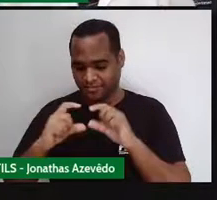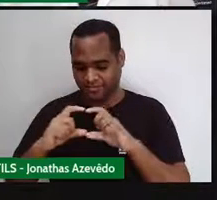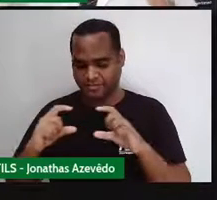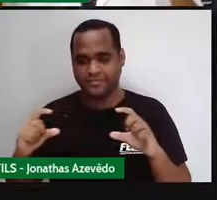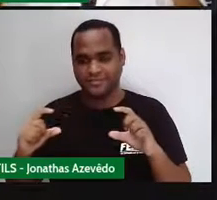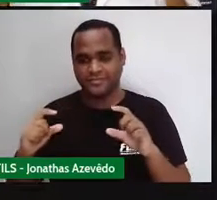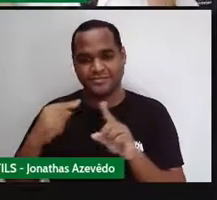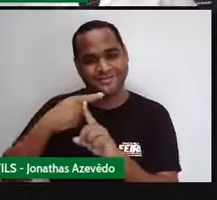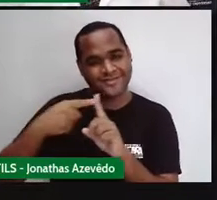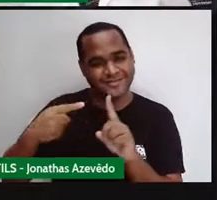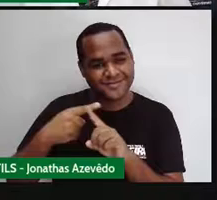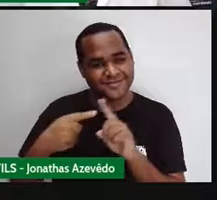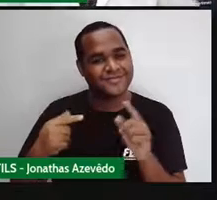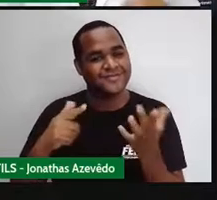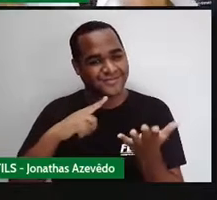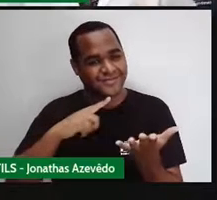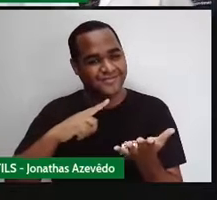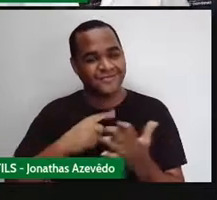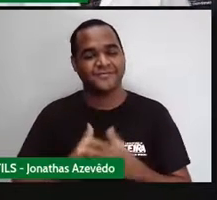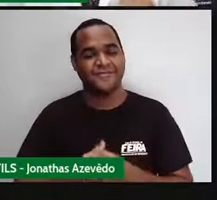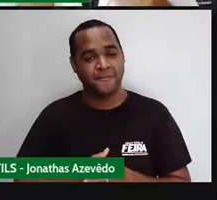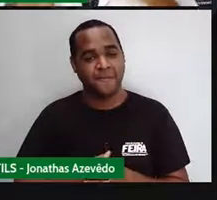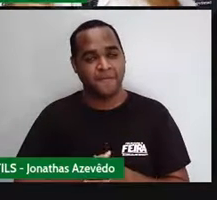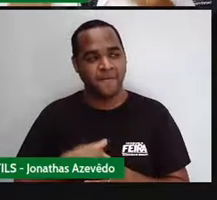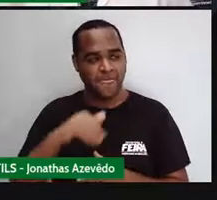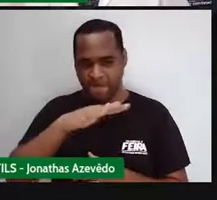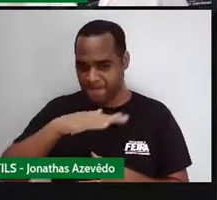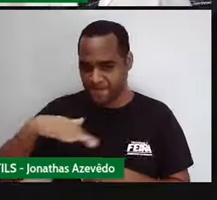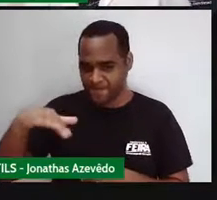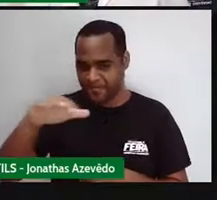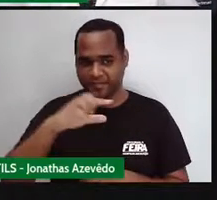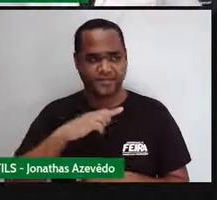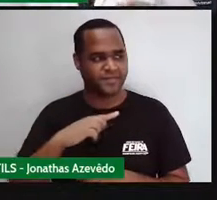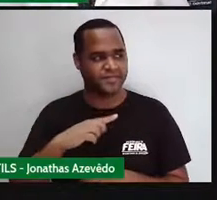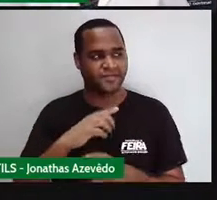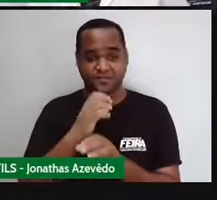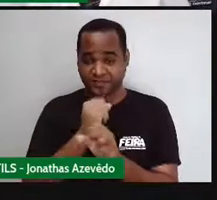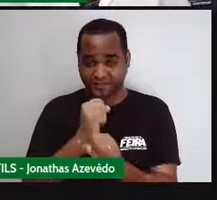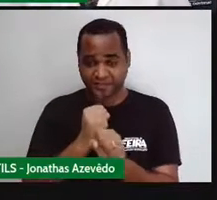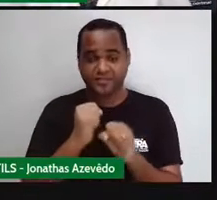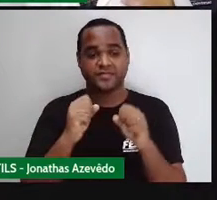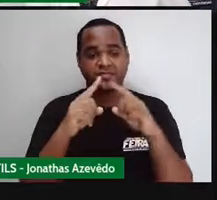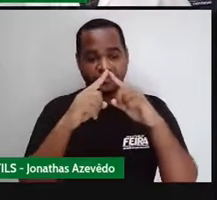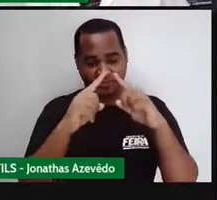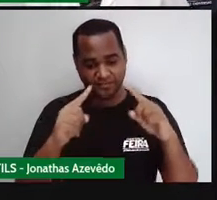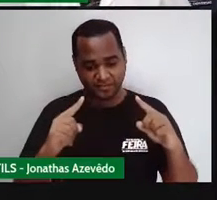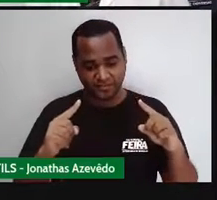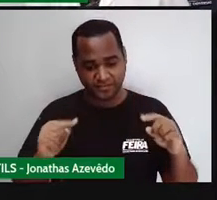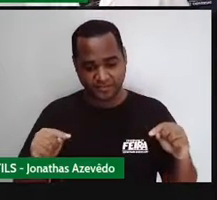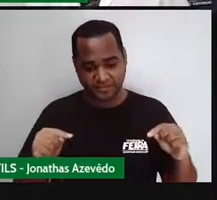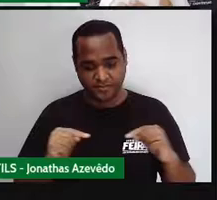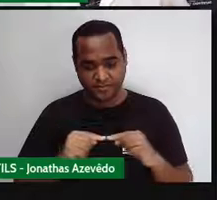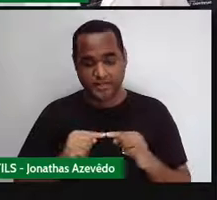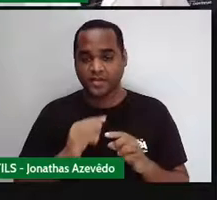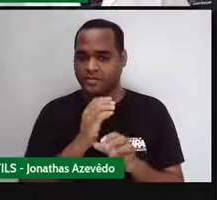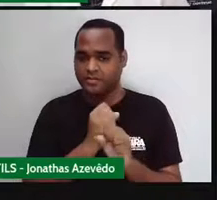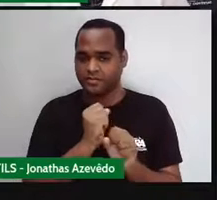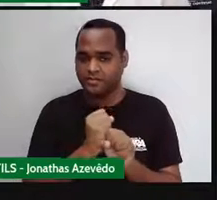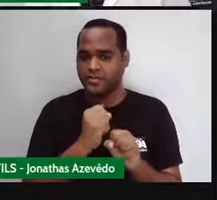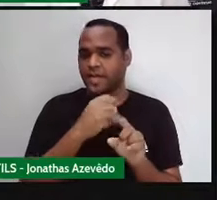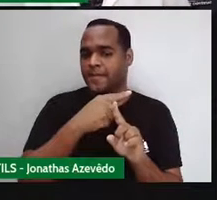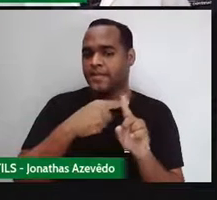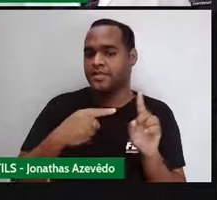Então, é por isso que a área de um losango vai ser metade da área de um